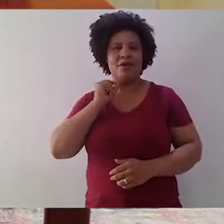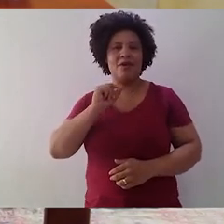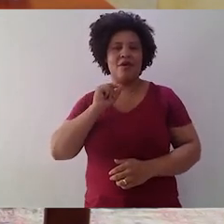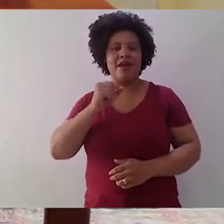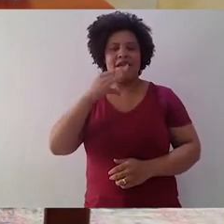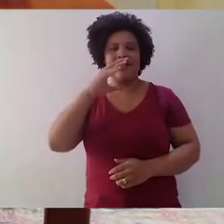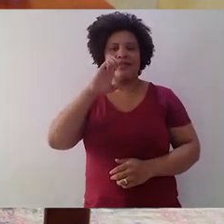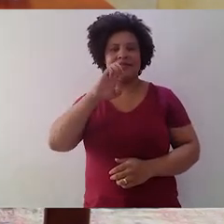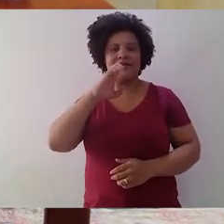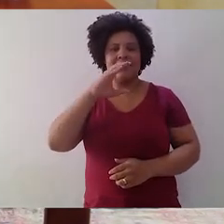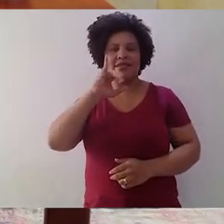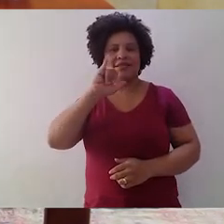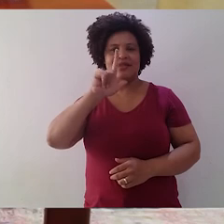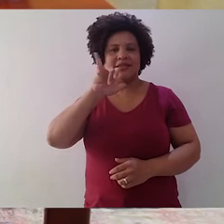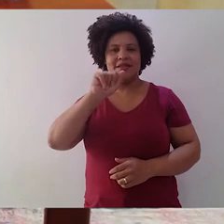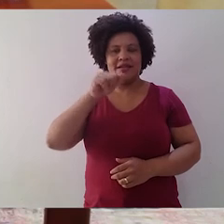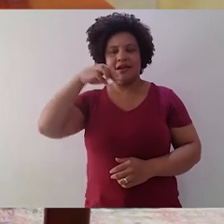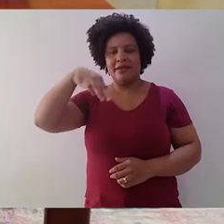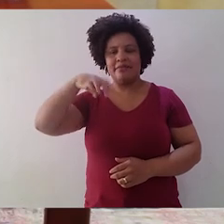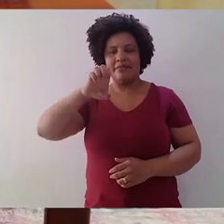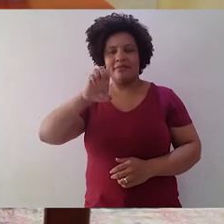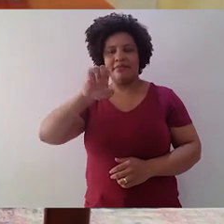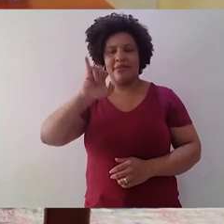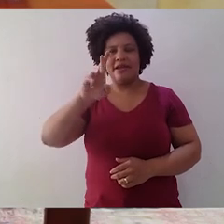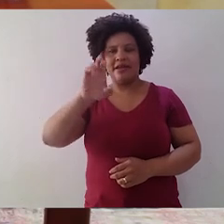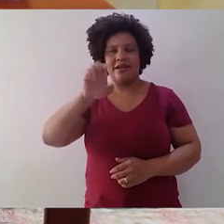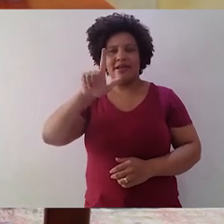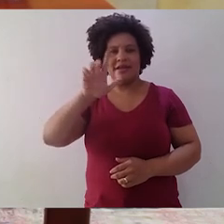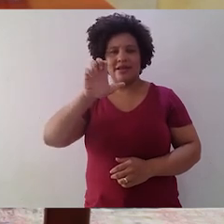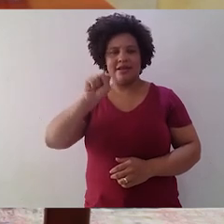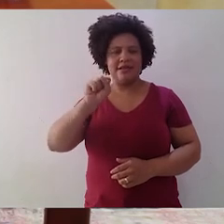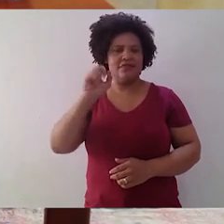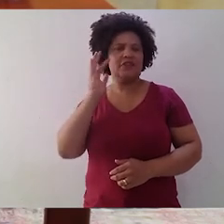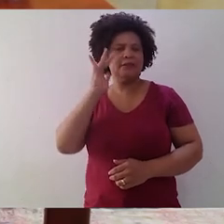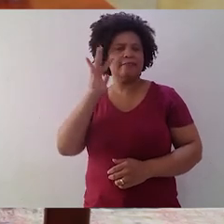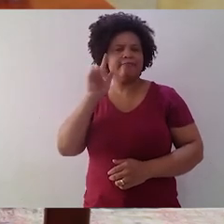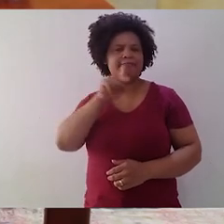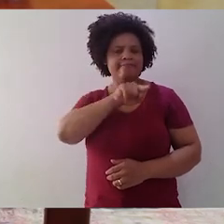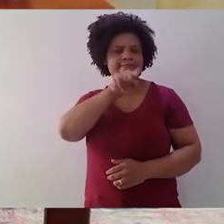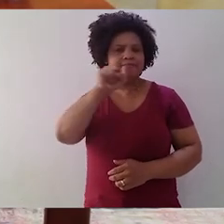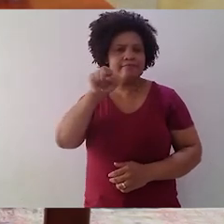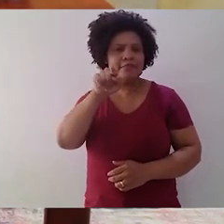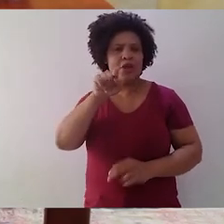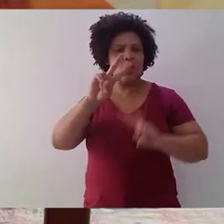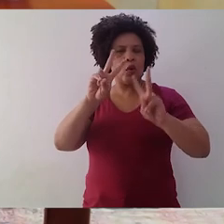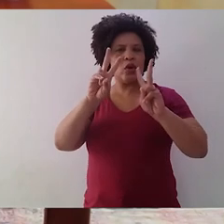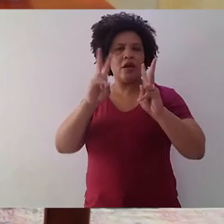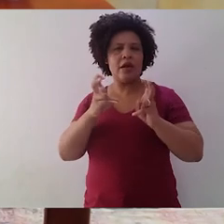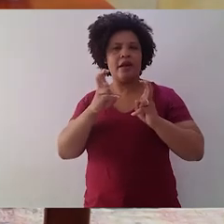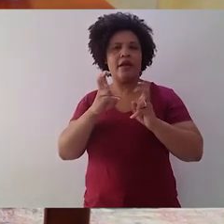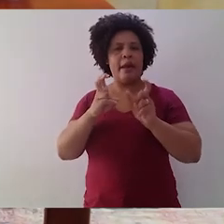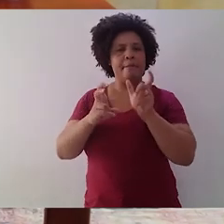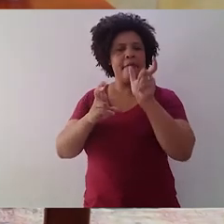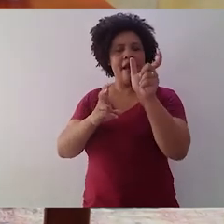de Cecília Meirelles, em O Romanceiro da Inconfidência. Fique como uma reflexão sobre a força que as